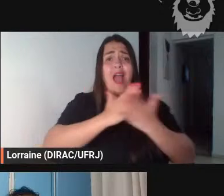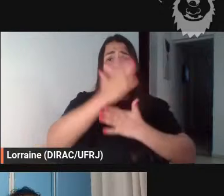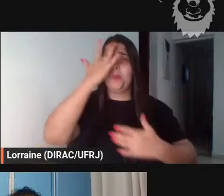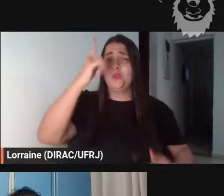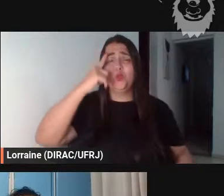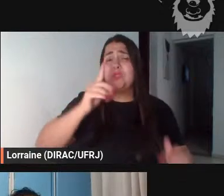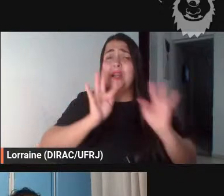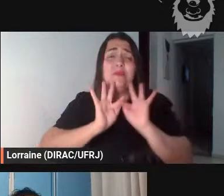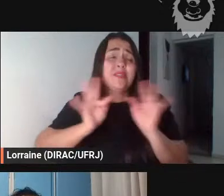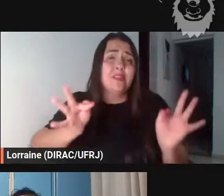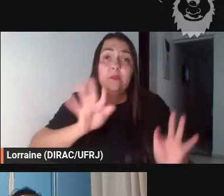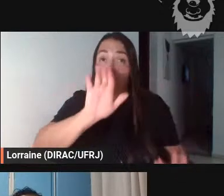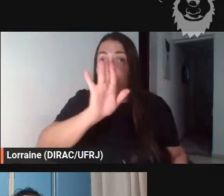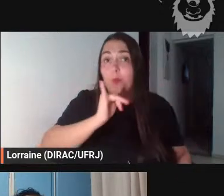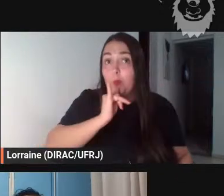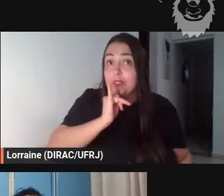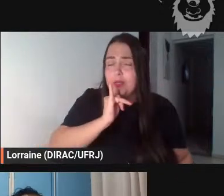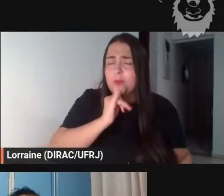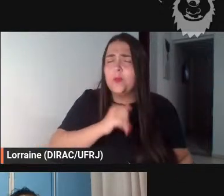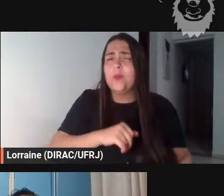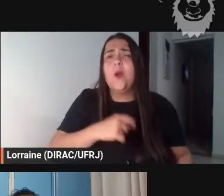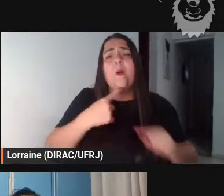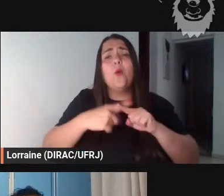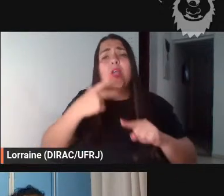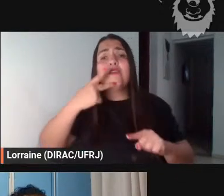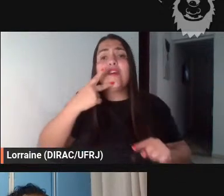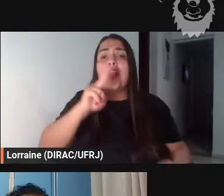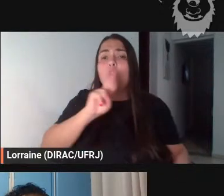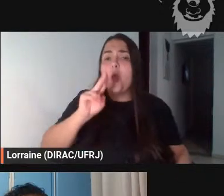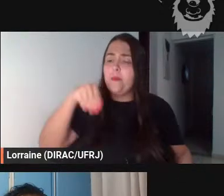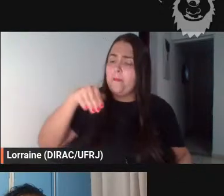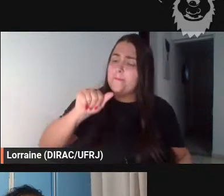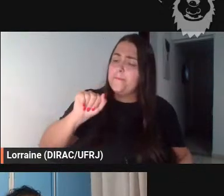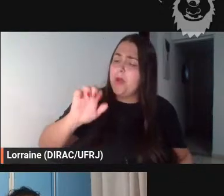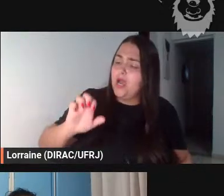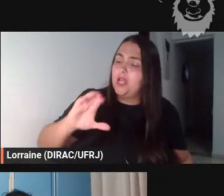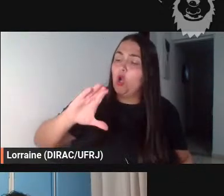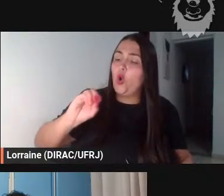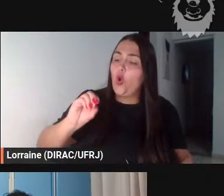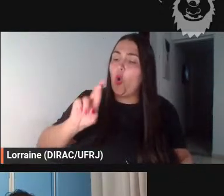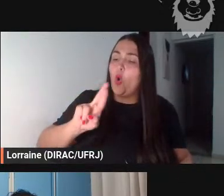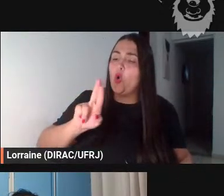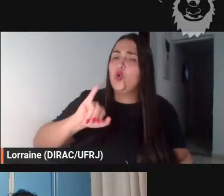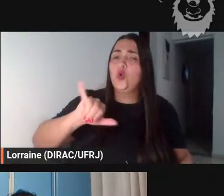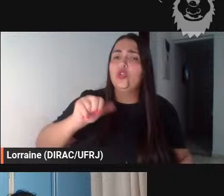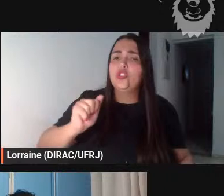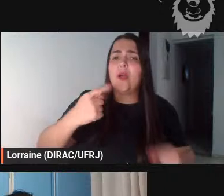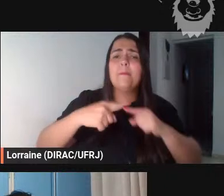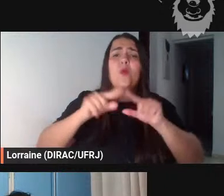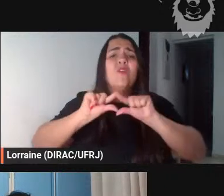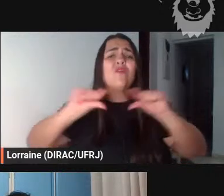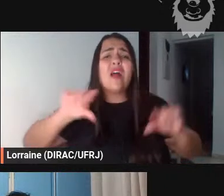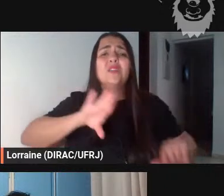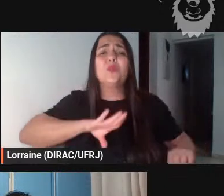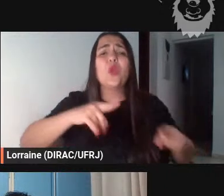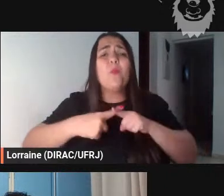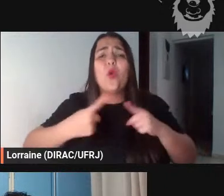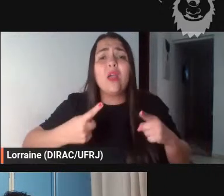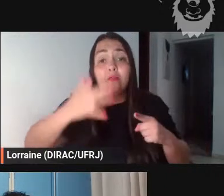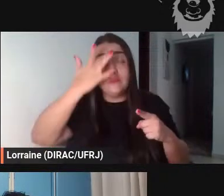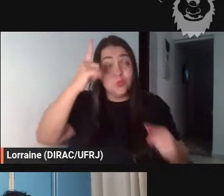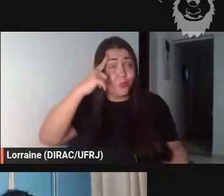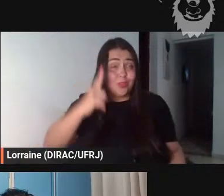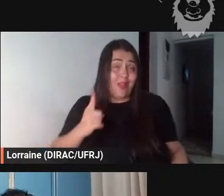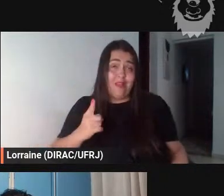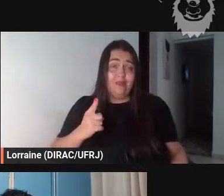por exemplo por que que se diz mãe coruja de onde vem isso né então esse repertório vai